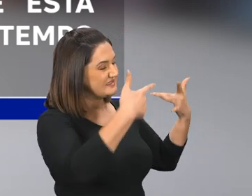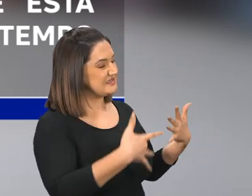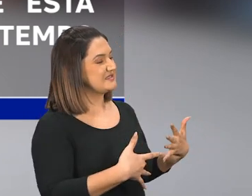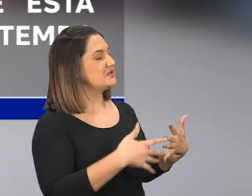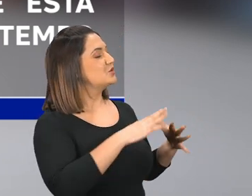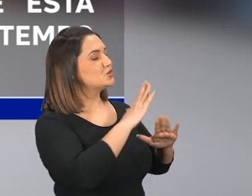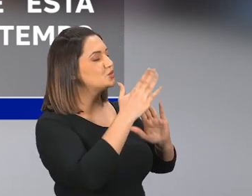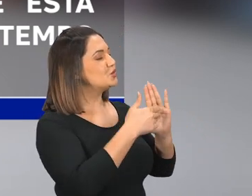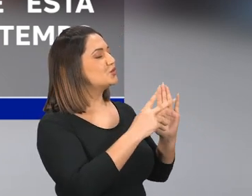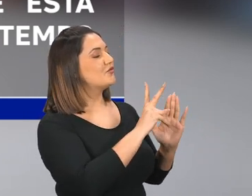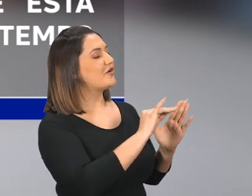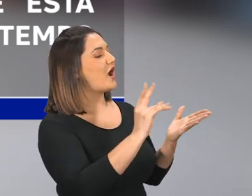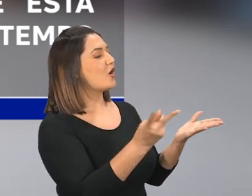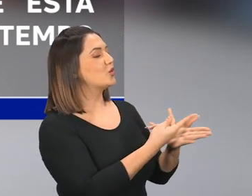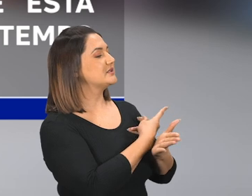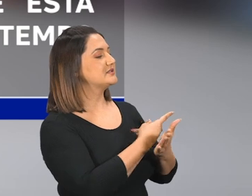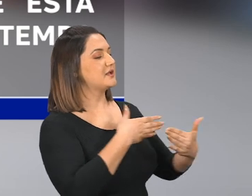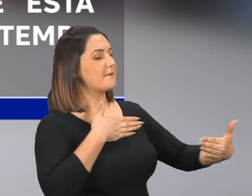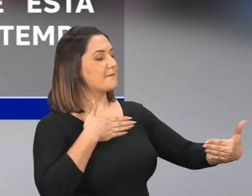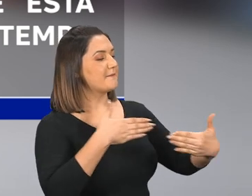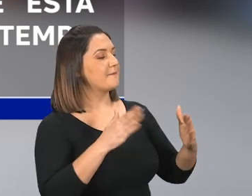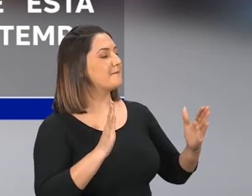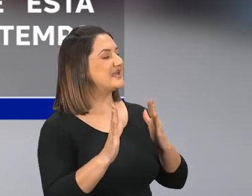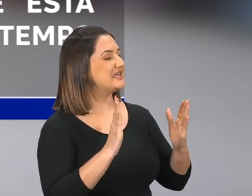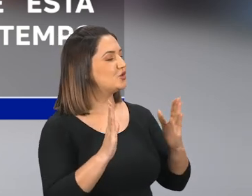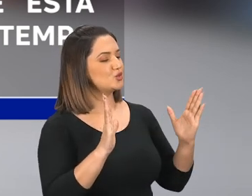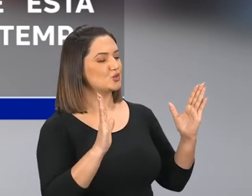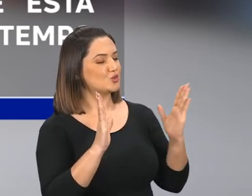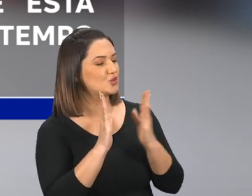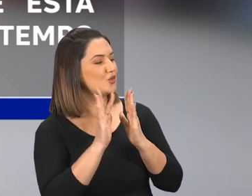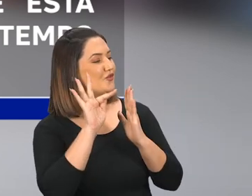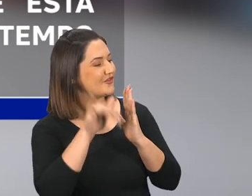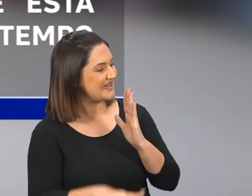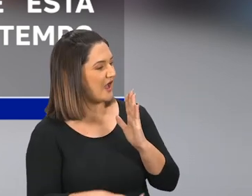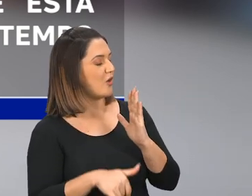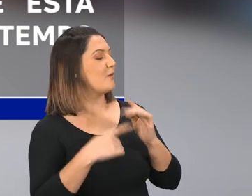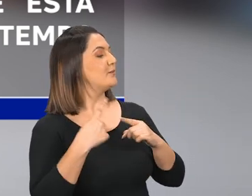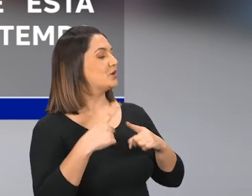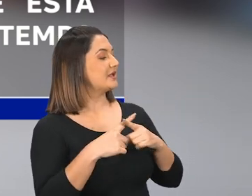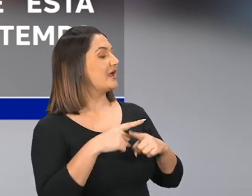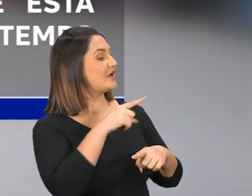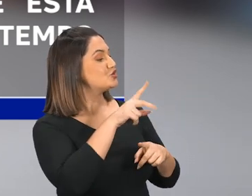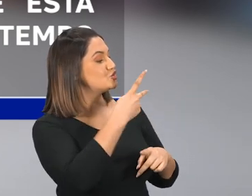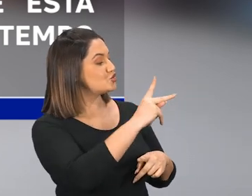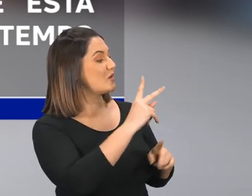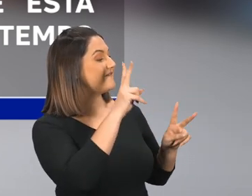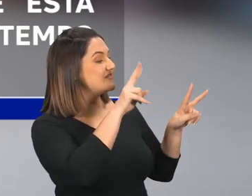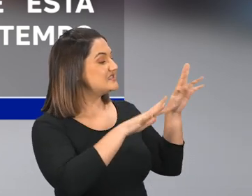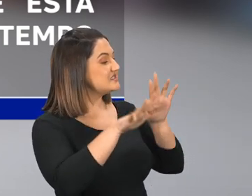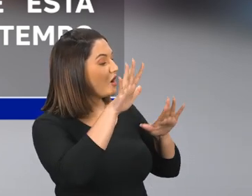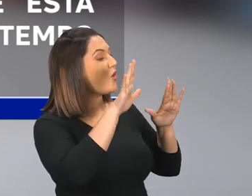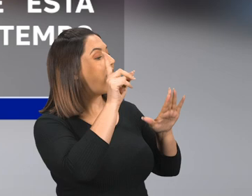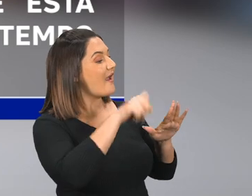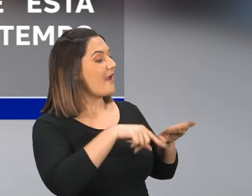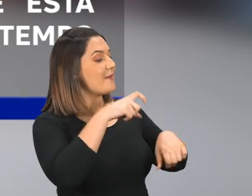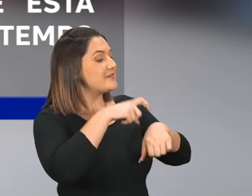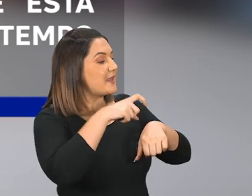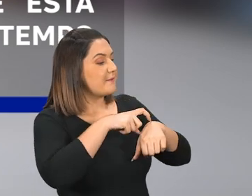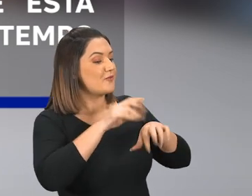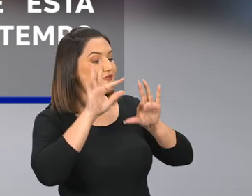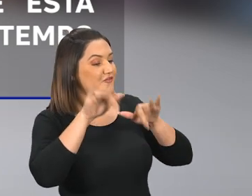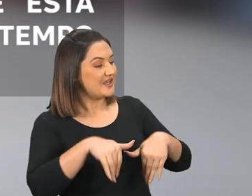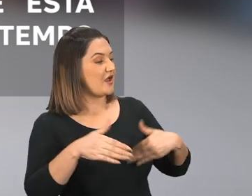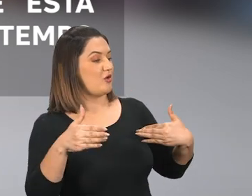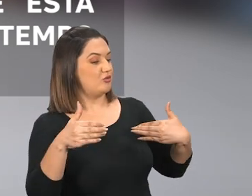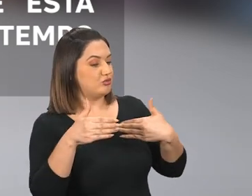farei saber, O que há de acontecer, No último tempo da ira, Porque esta visão, refere ao tempo determinado,